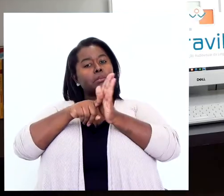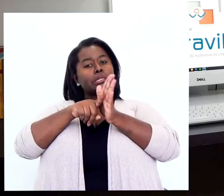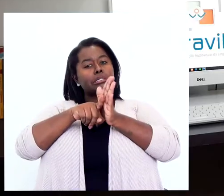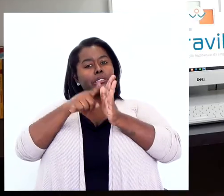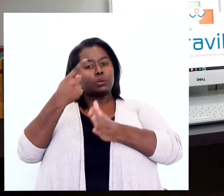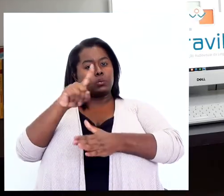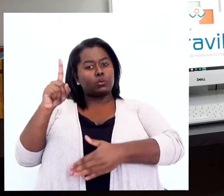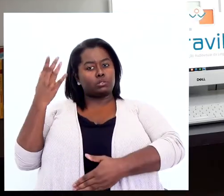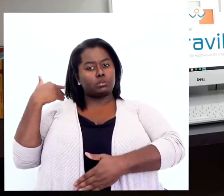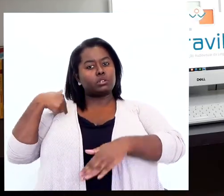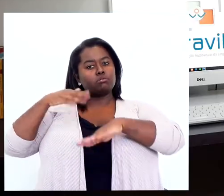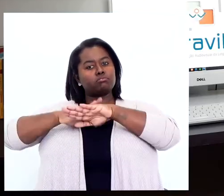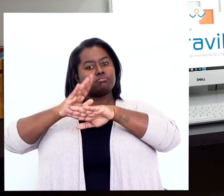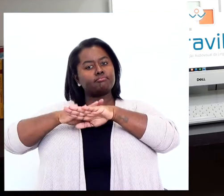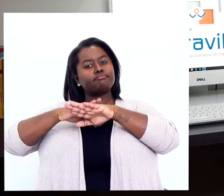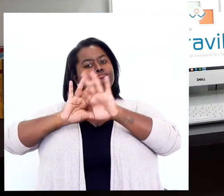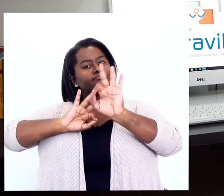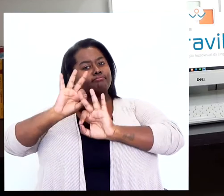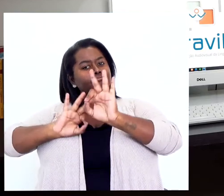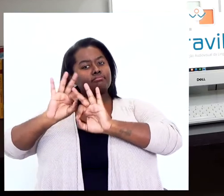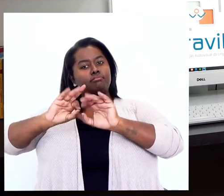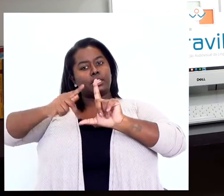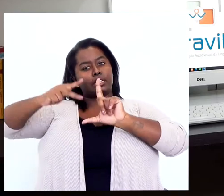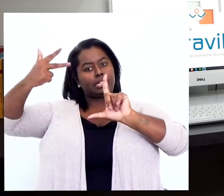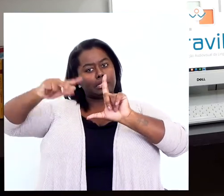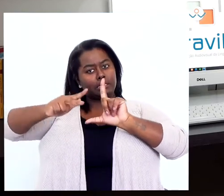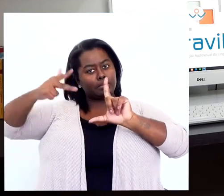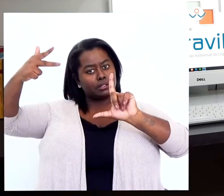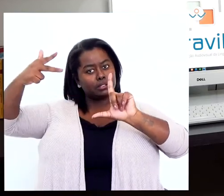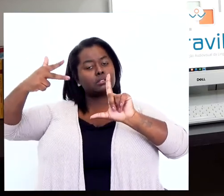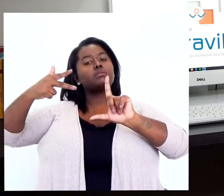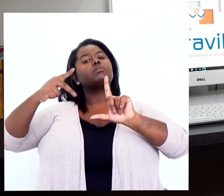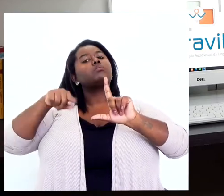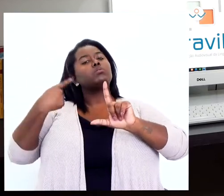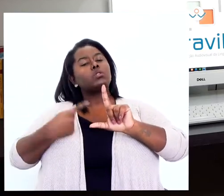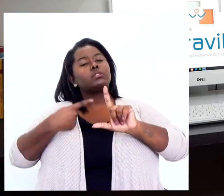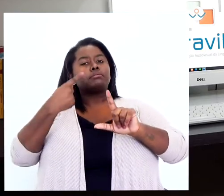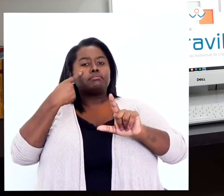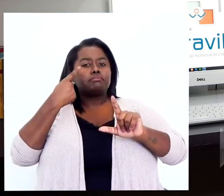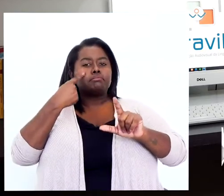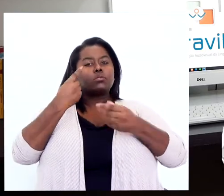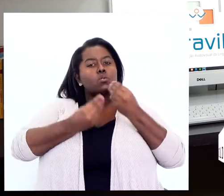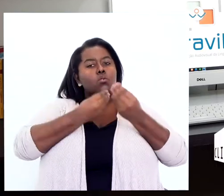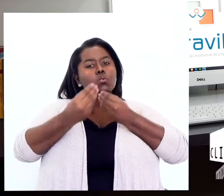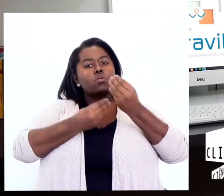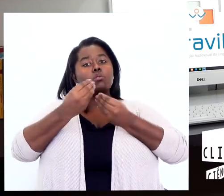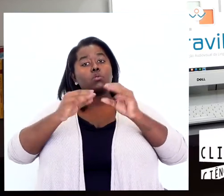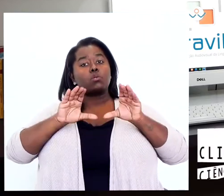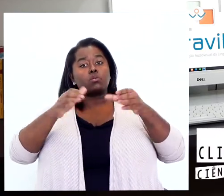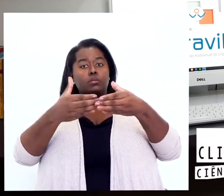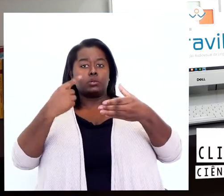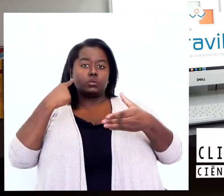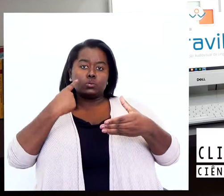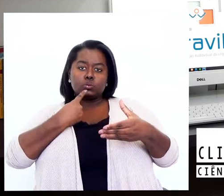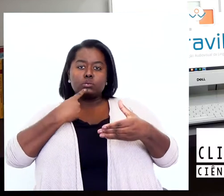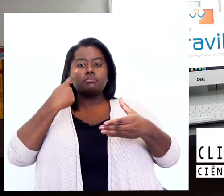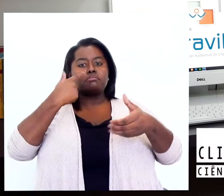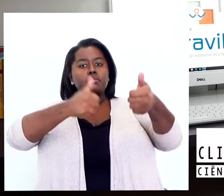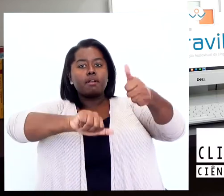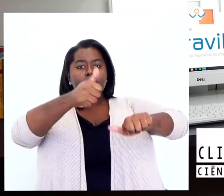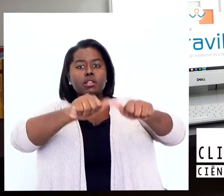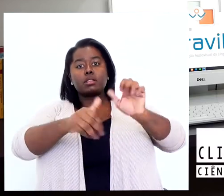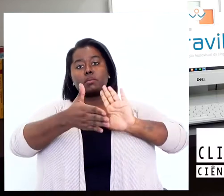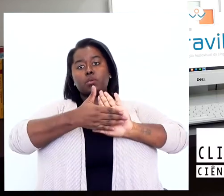Então, na última pesquisa que eu realizei no Latravíris, nós buscamos compreender como que a comunidade